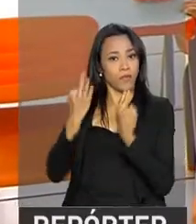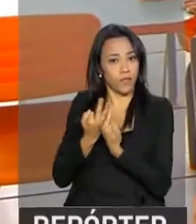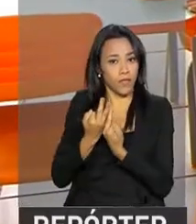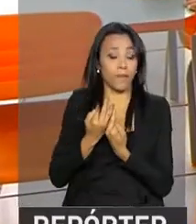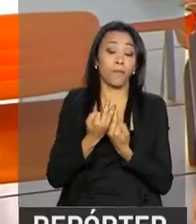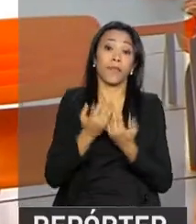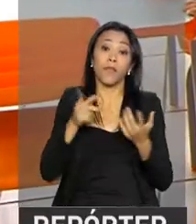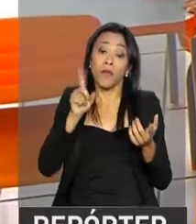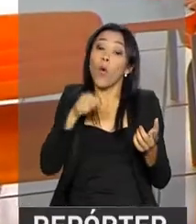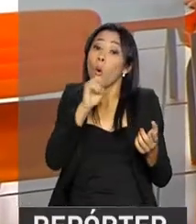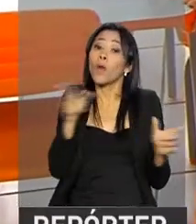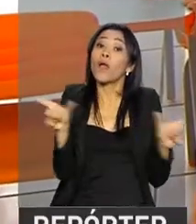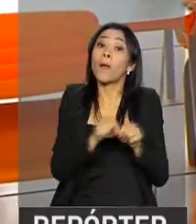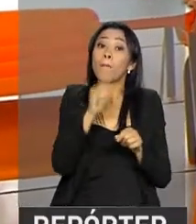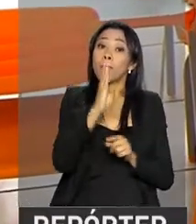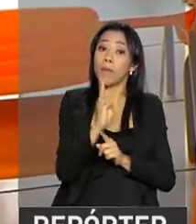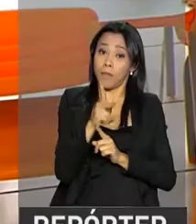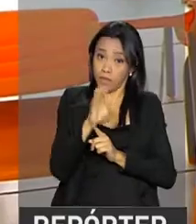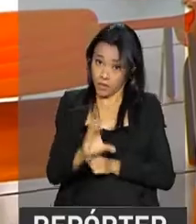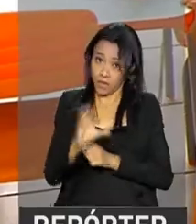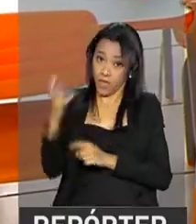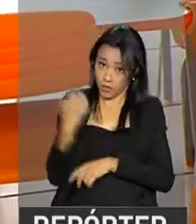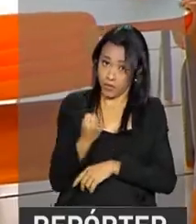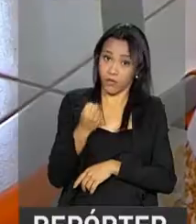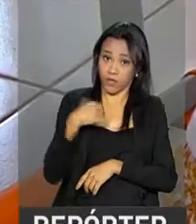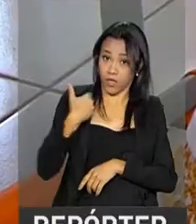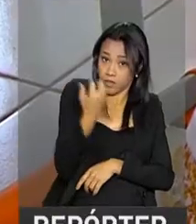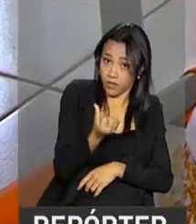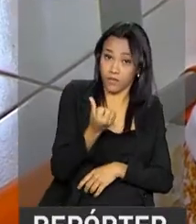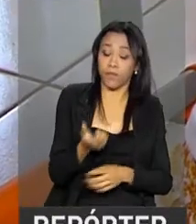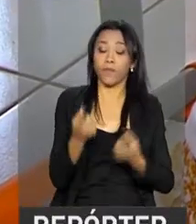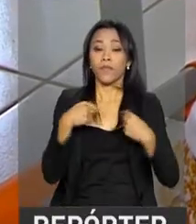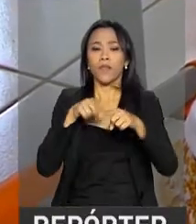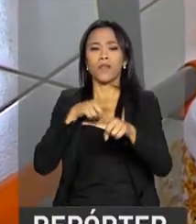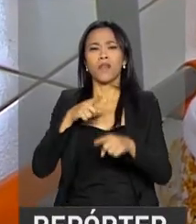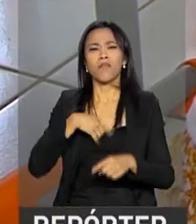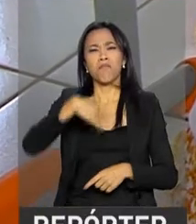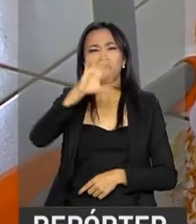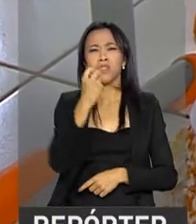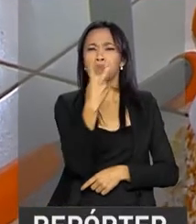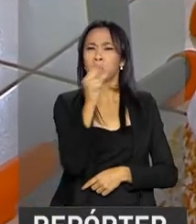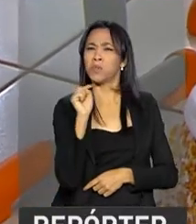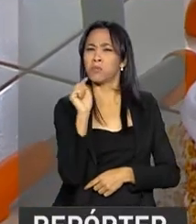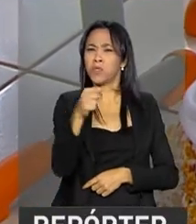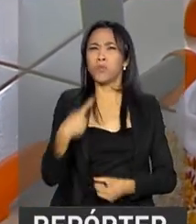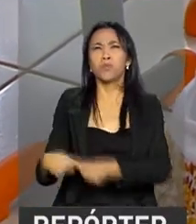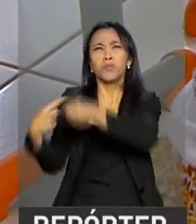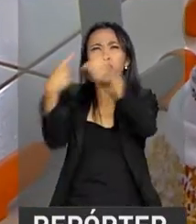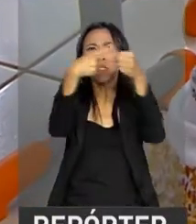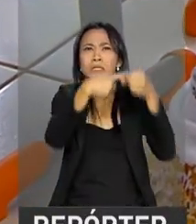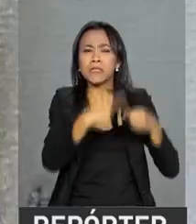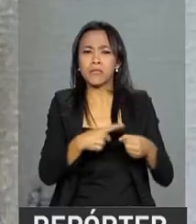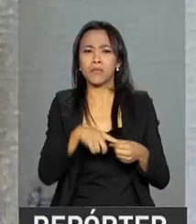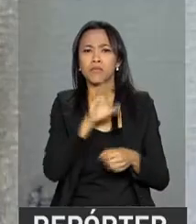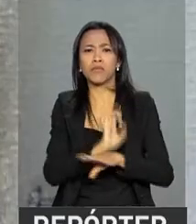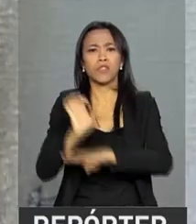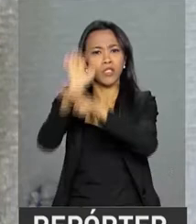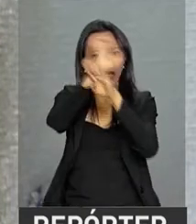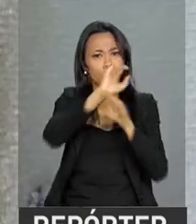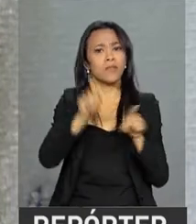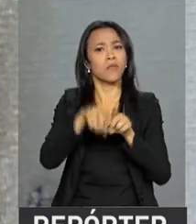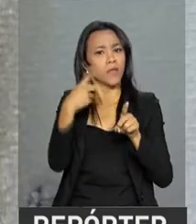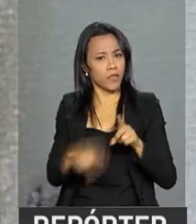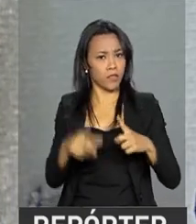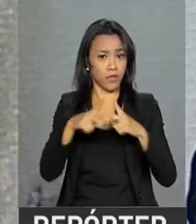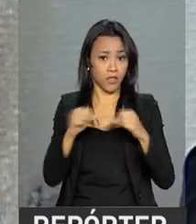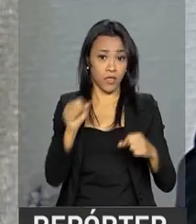Criança Feliz já conta com a adesão de mais de 2.600 municípios de 25 estados e do Distrito Federal. Para o ministro